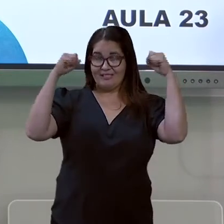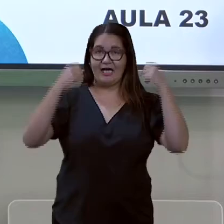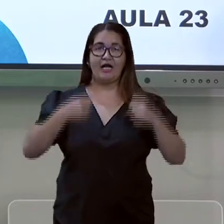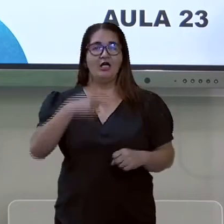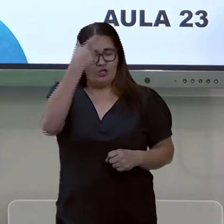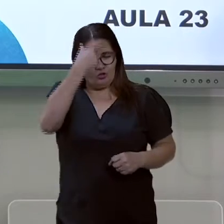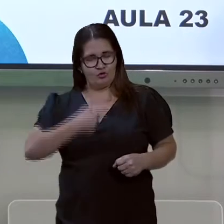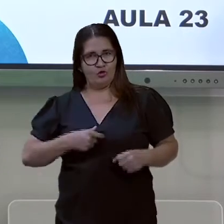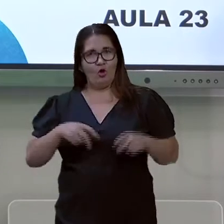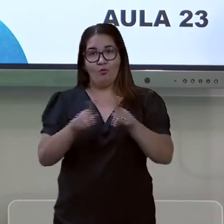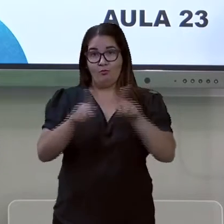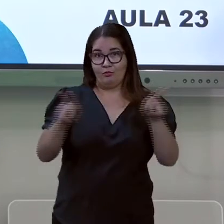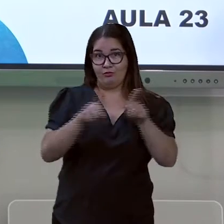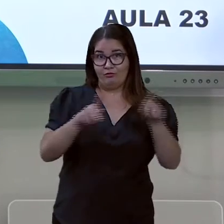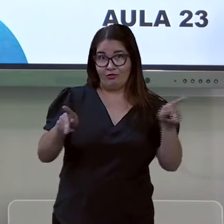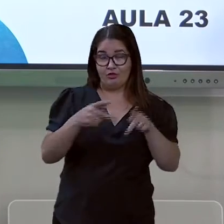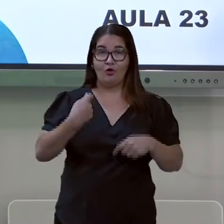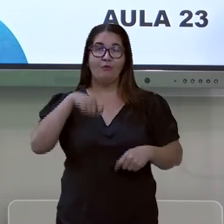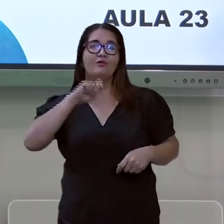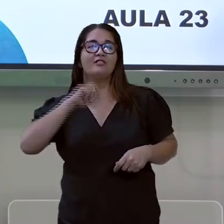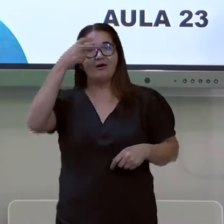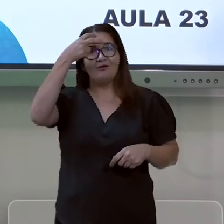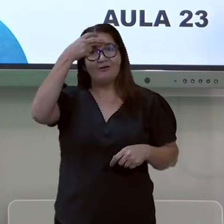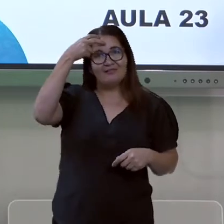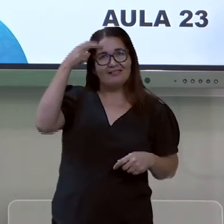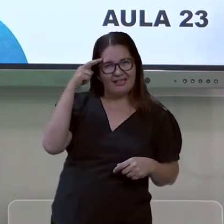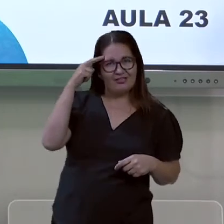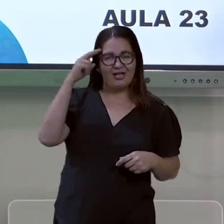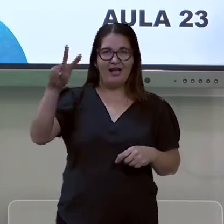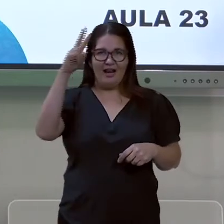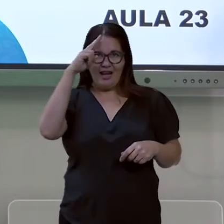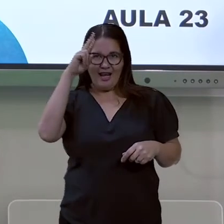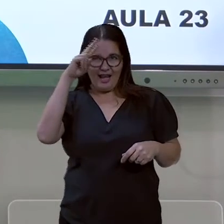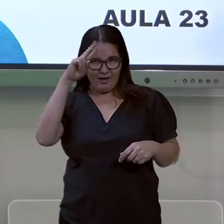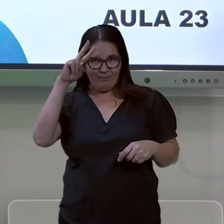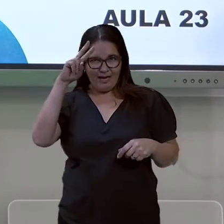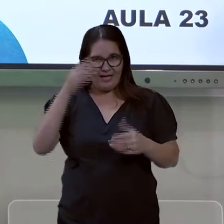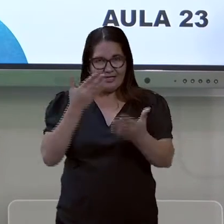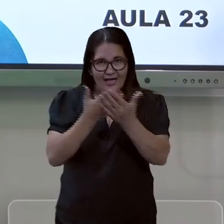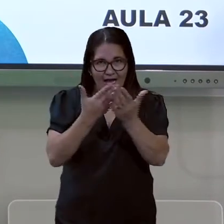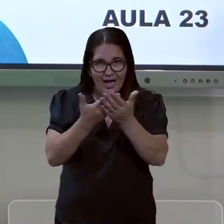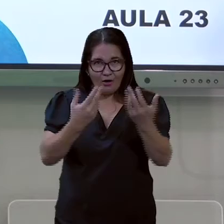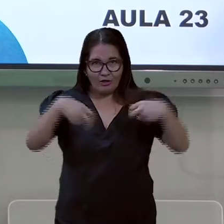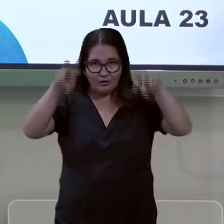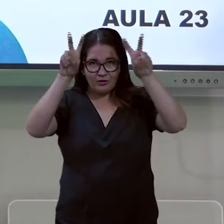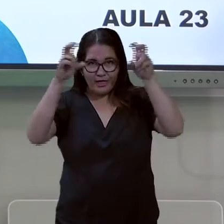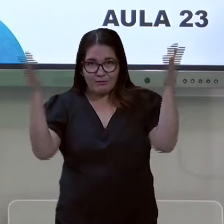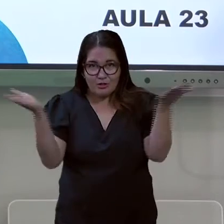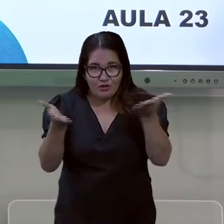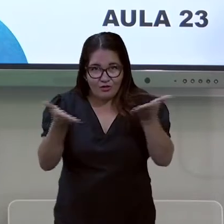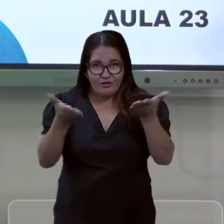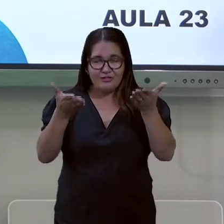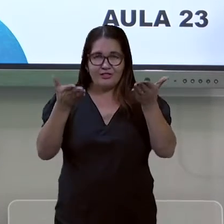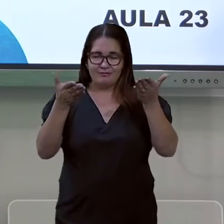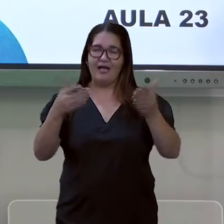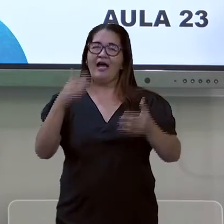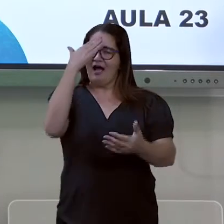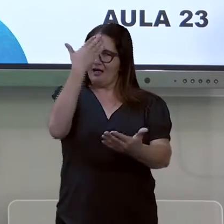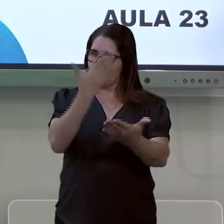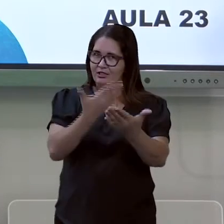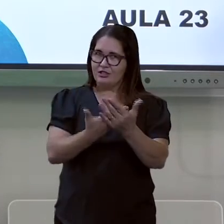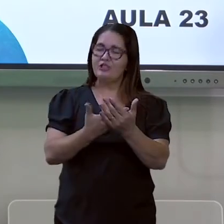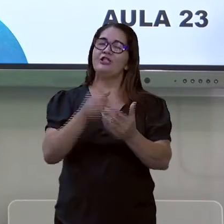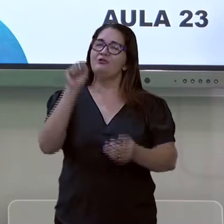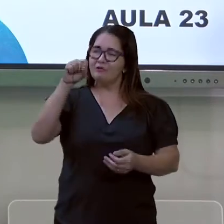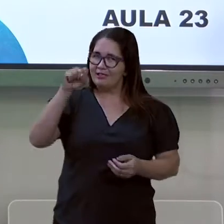sou o professor David. Está lembrado qual será a nossa aula de hoje? O nosso tema? Tenho certeza que sim,